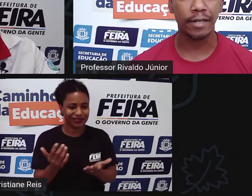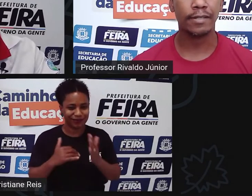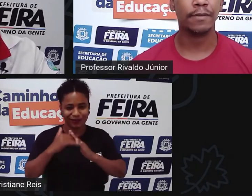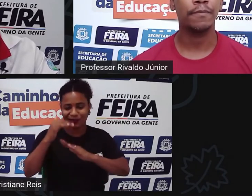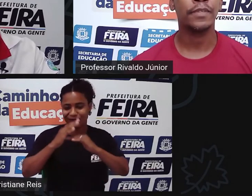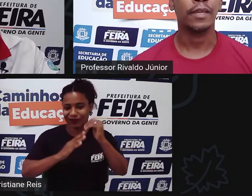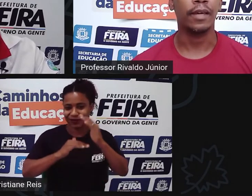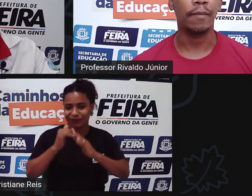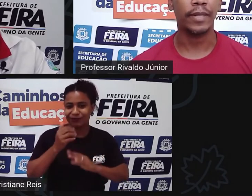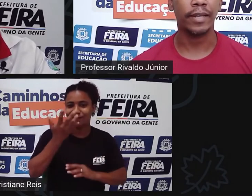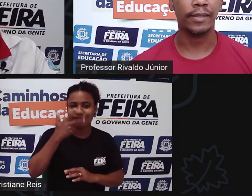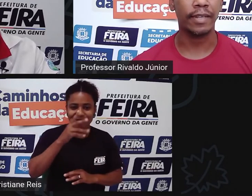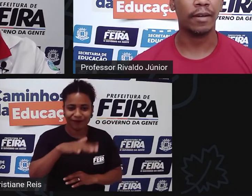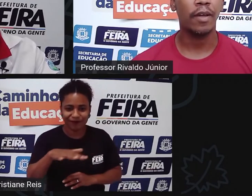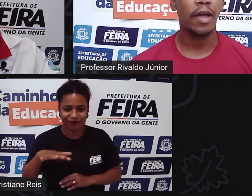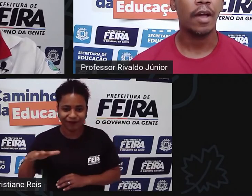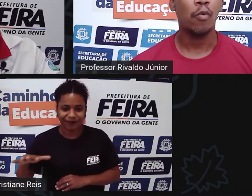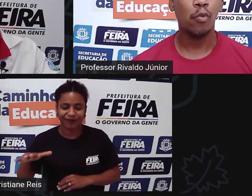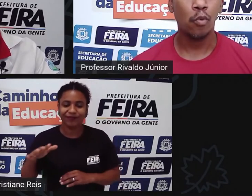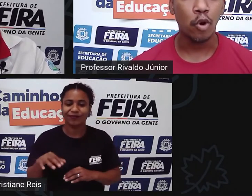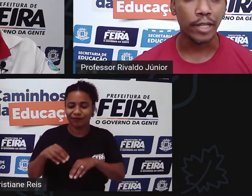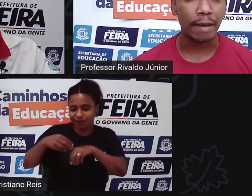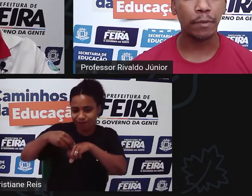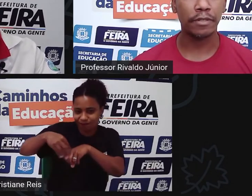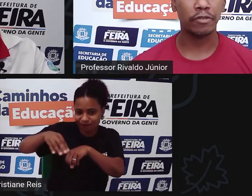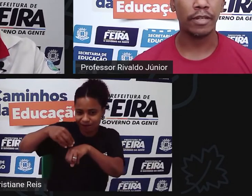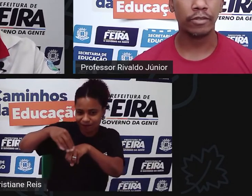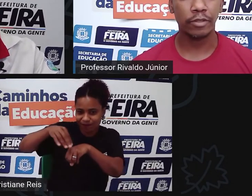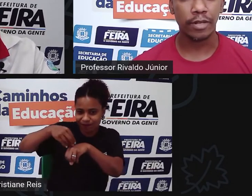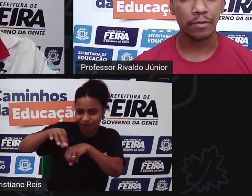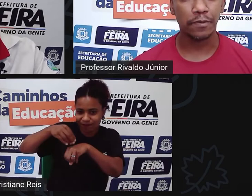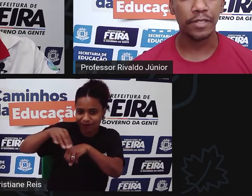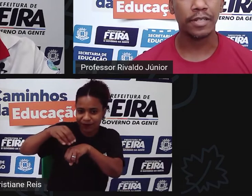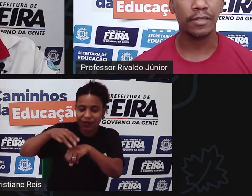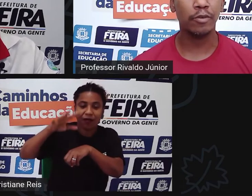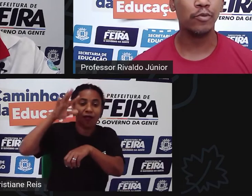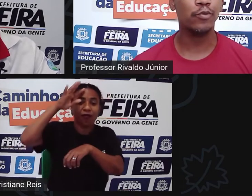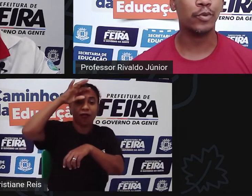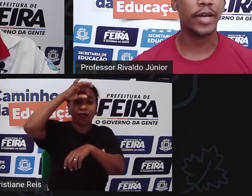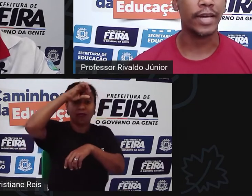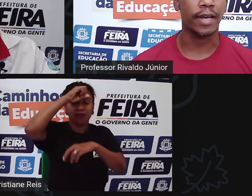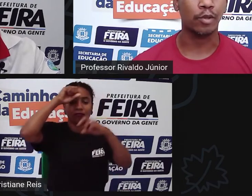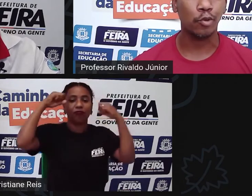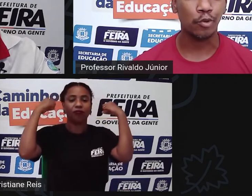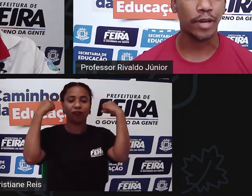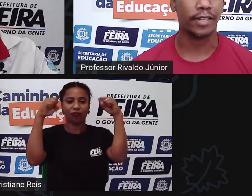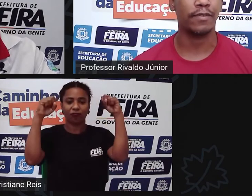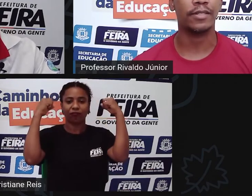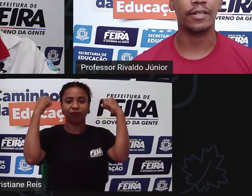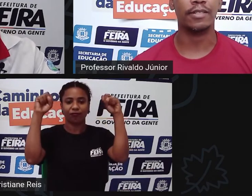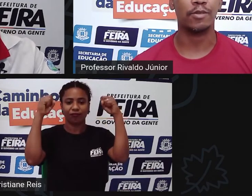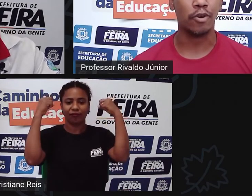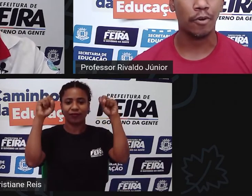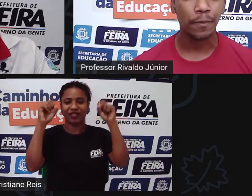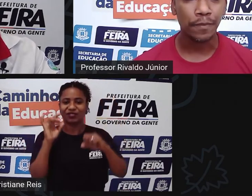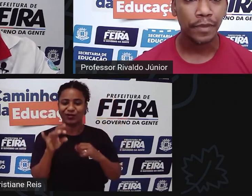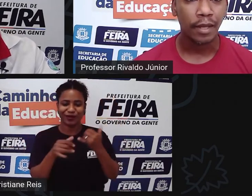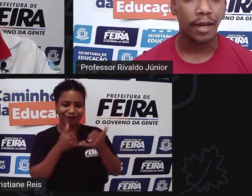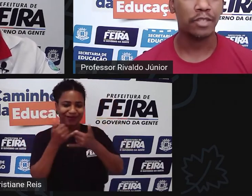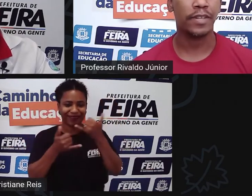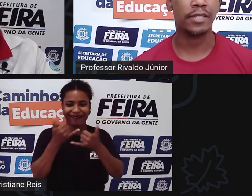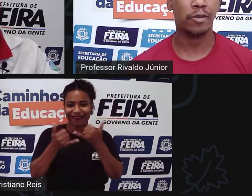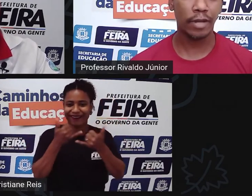essa criança para que ela tenha o olhar para o professor de educação física não do recriador do cara que vai trazer só